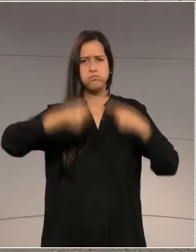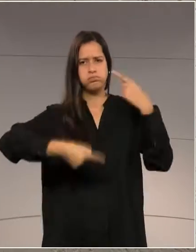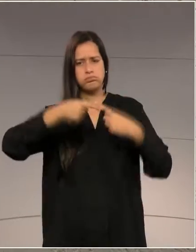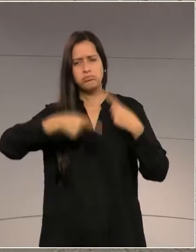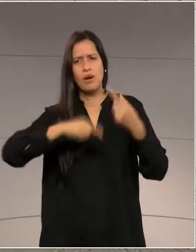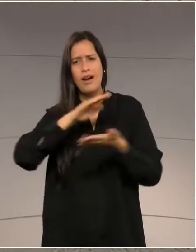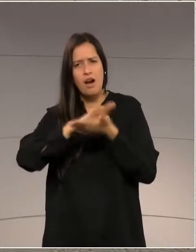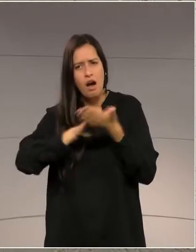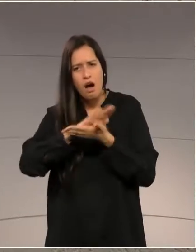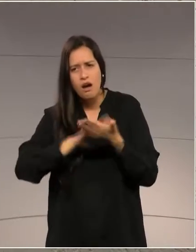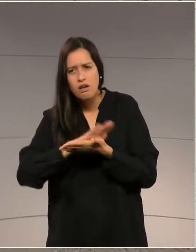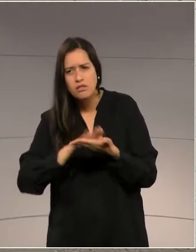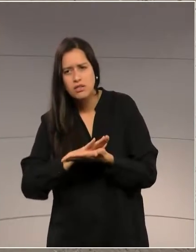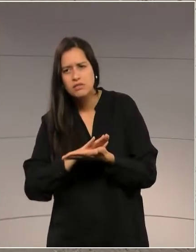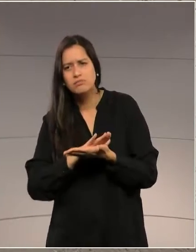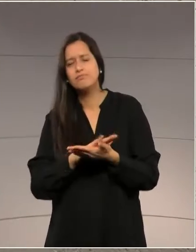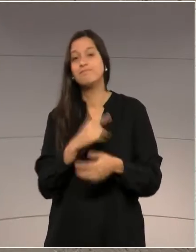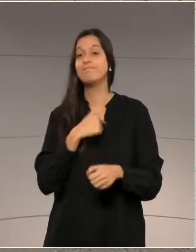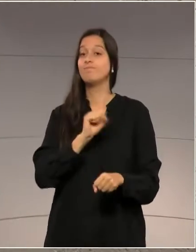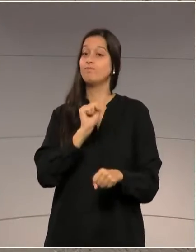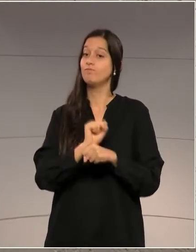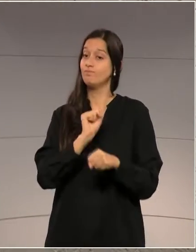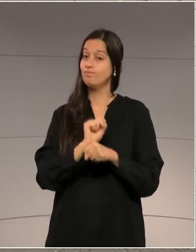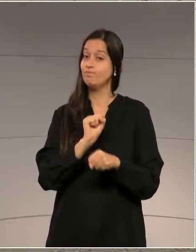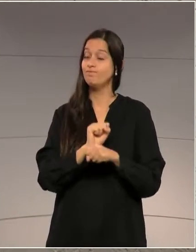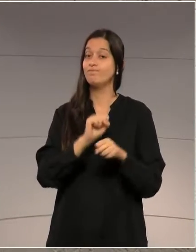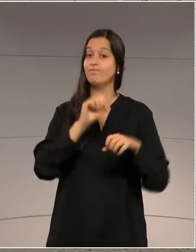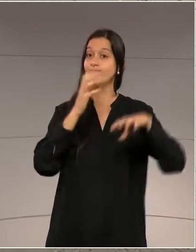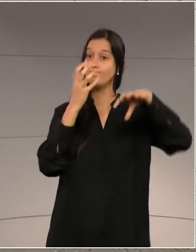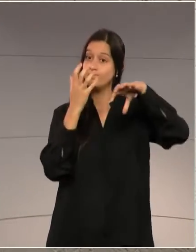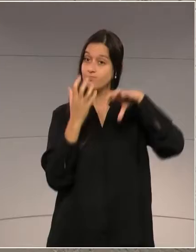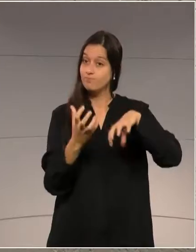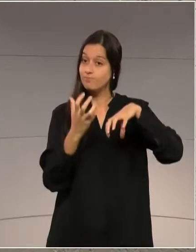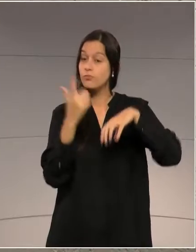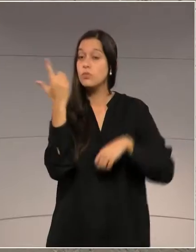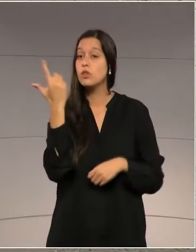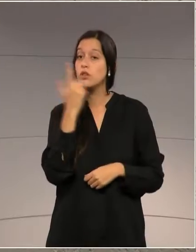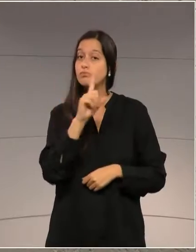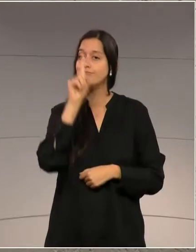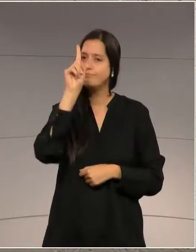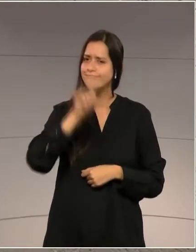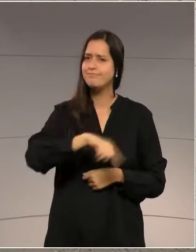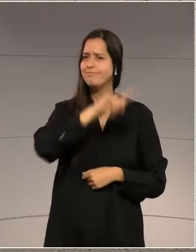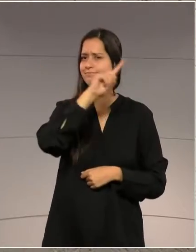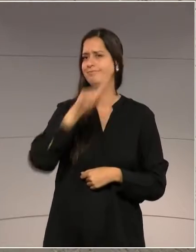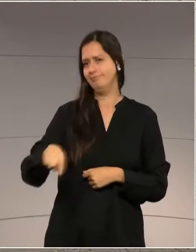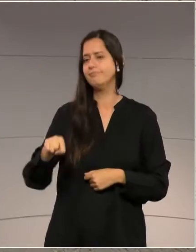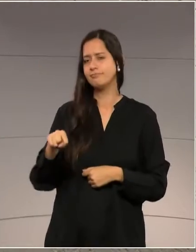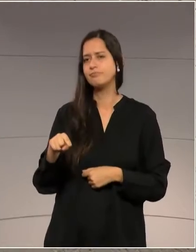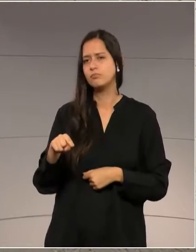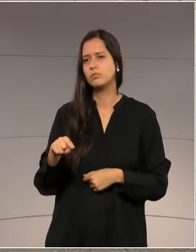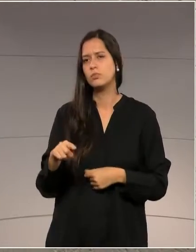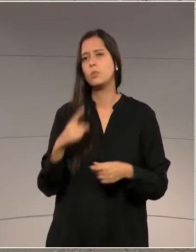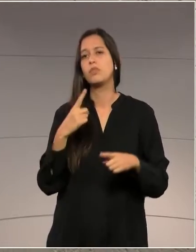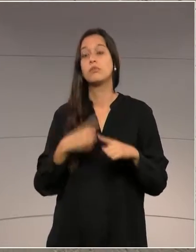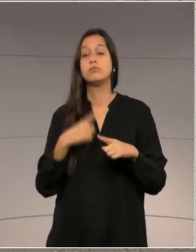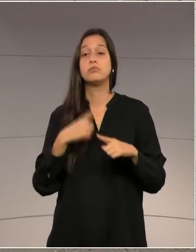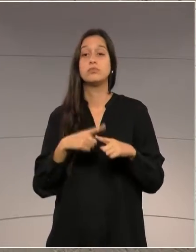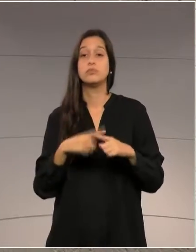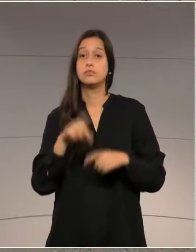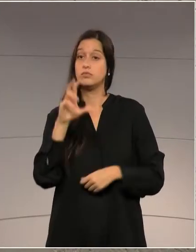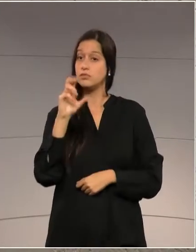derrube essa medida provisória. Além do dinheiro para o SUS, 50%